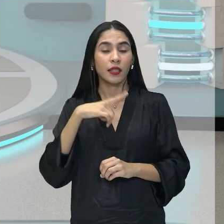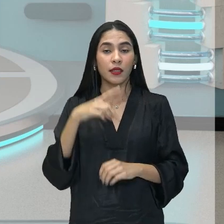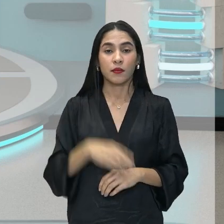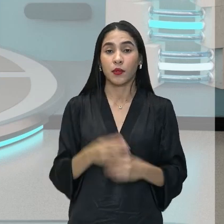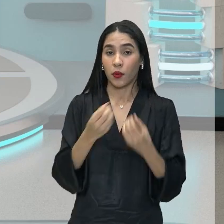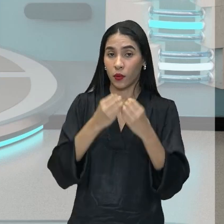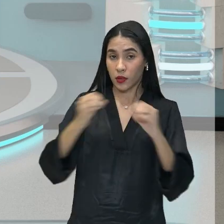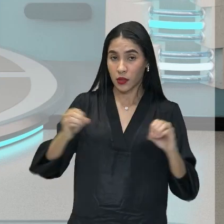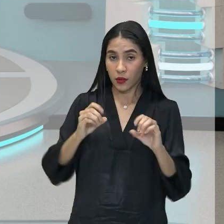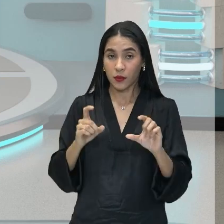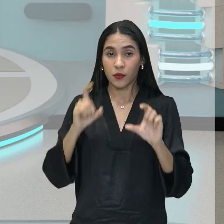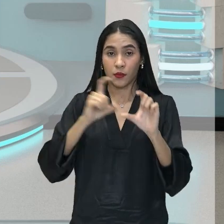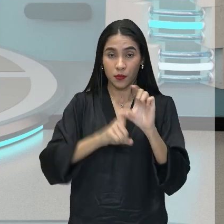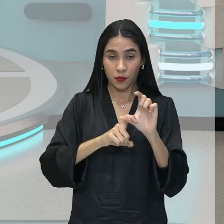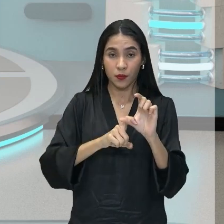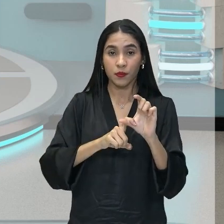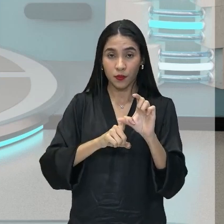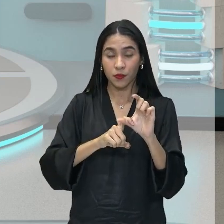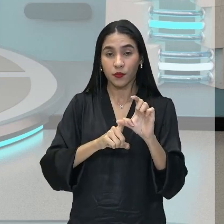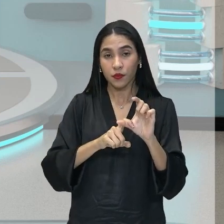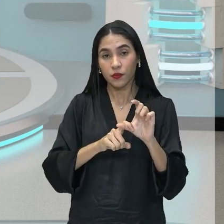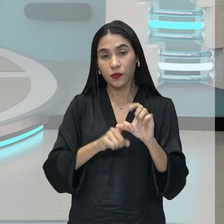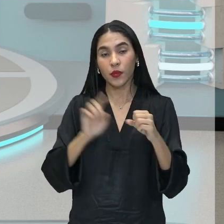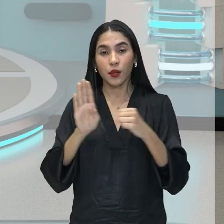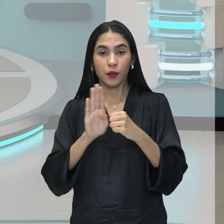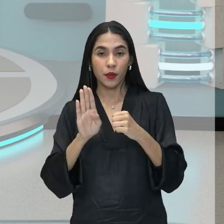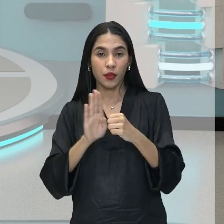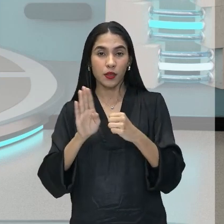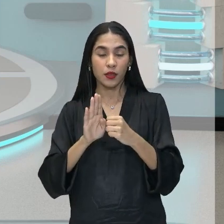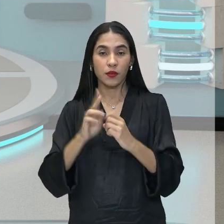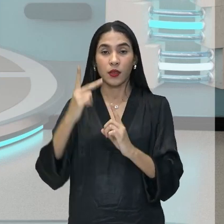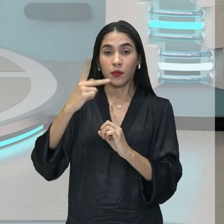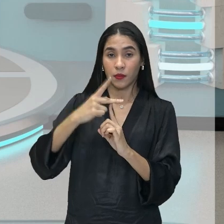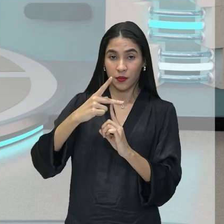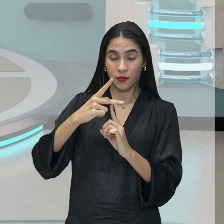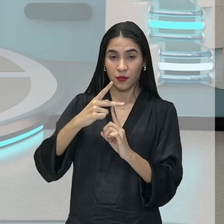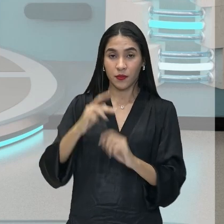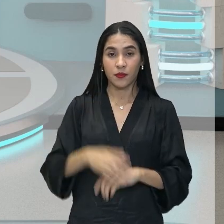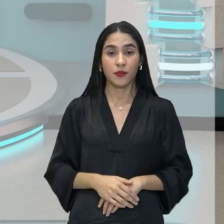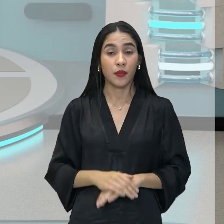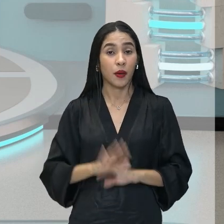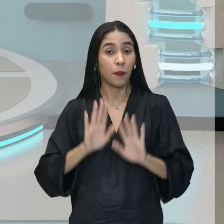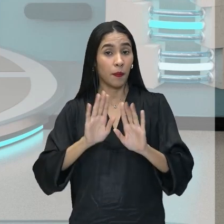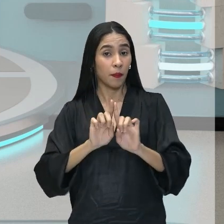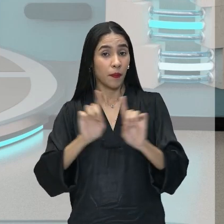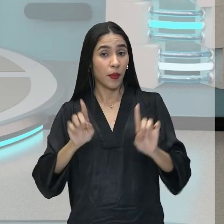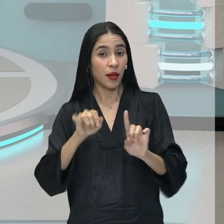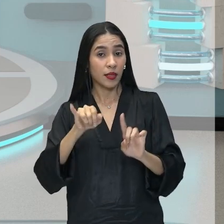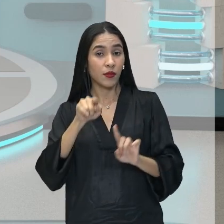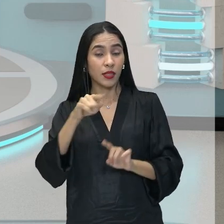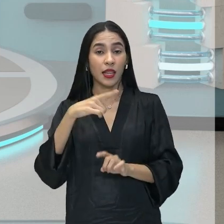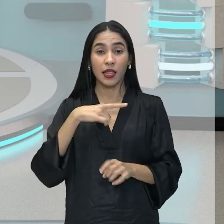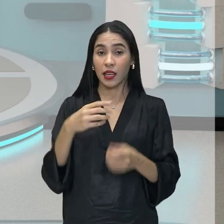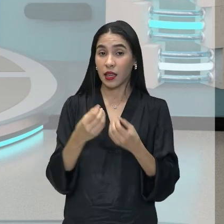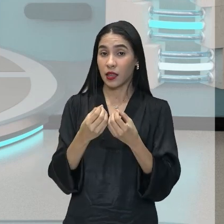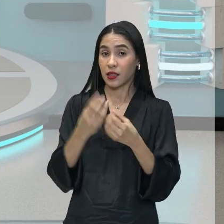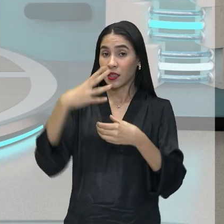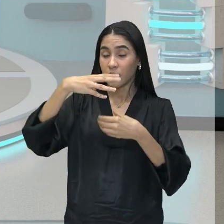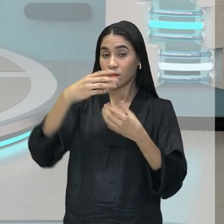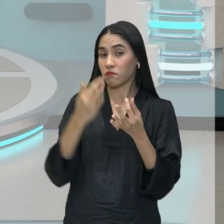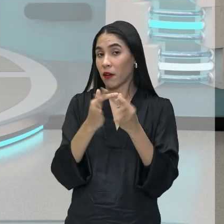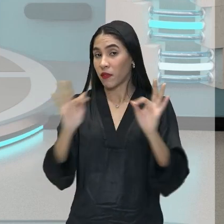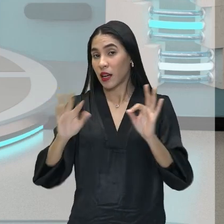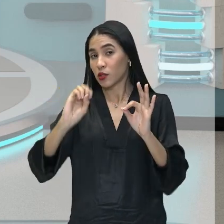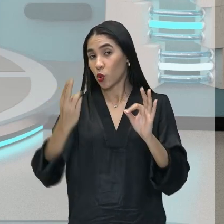oração subordinada, certo? Substantiva, predicativa. Agora, se você tem uma oração que